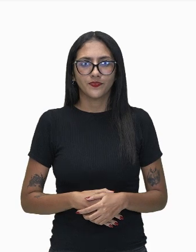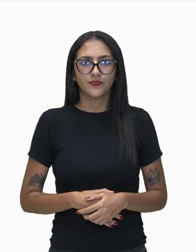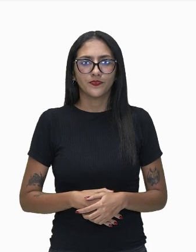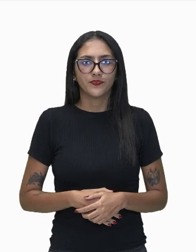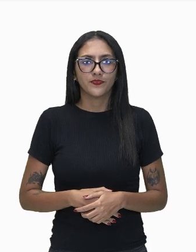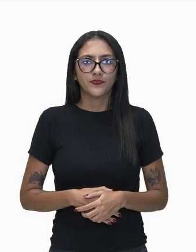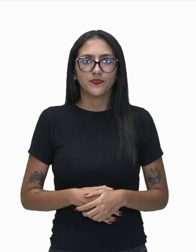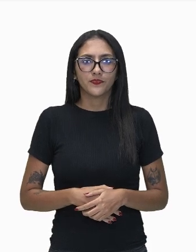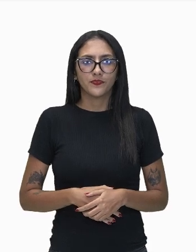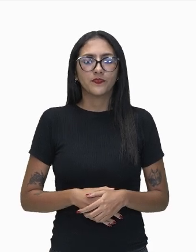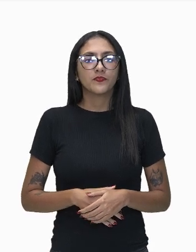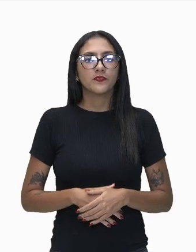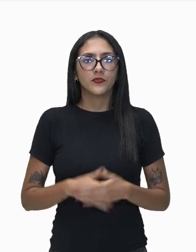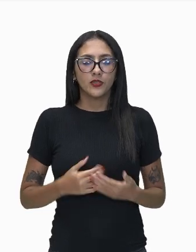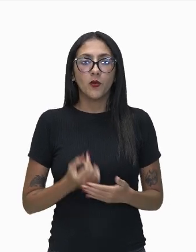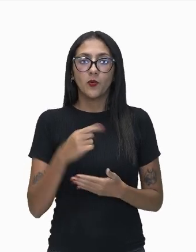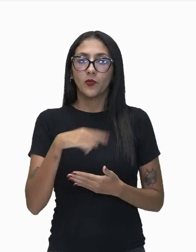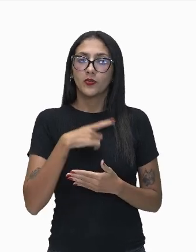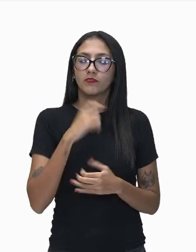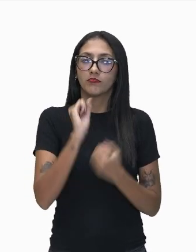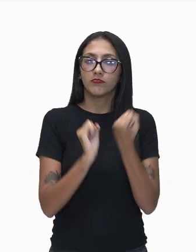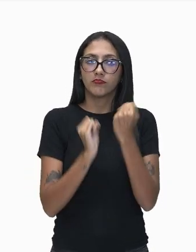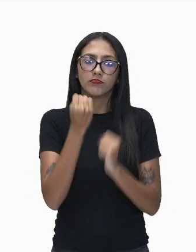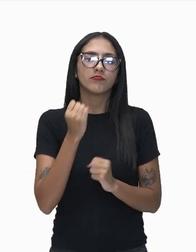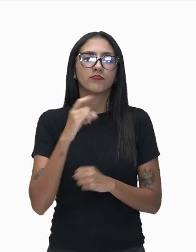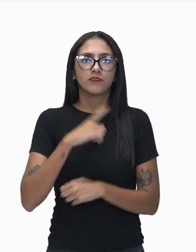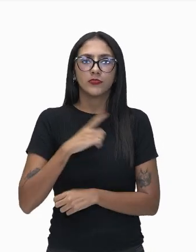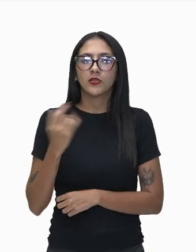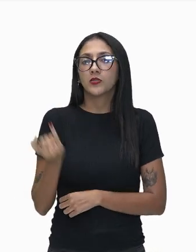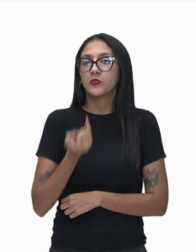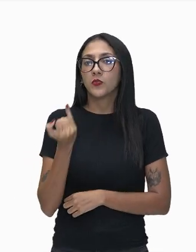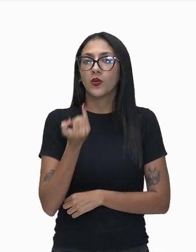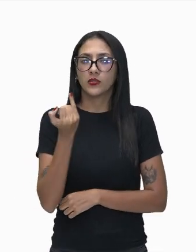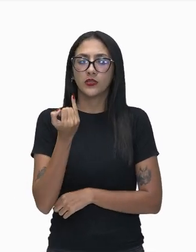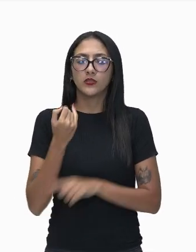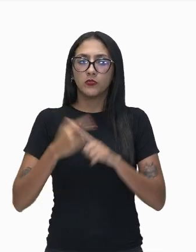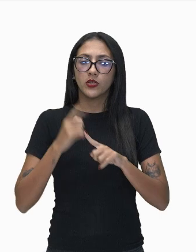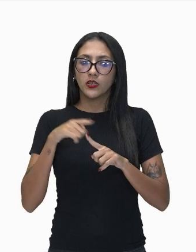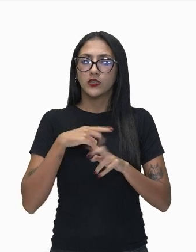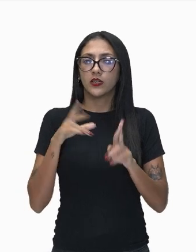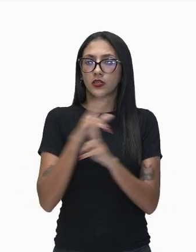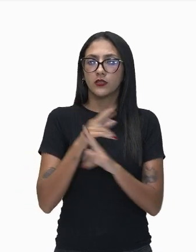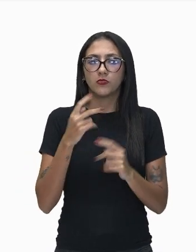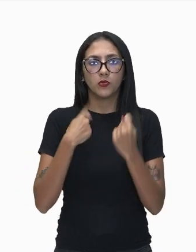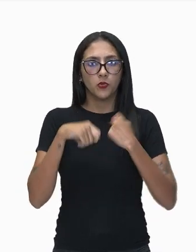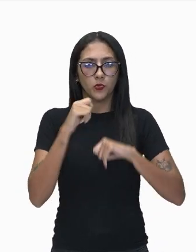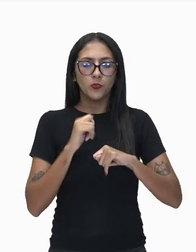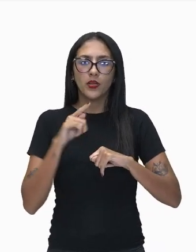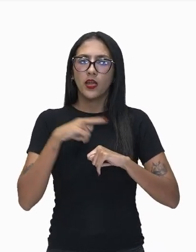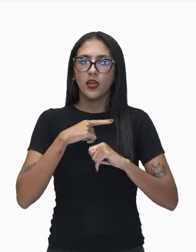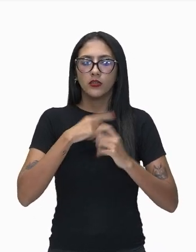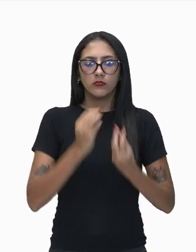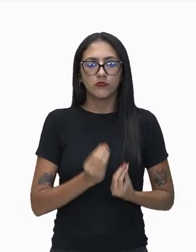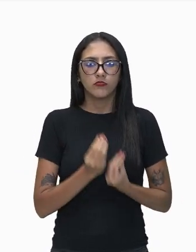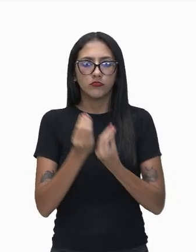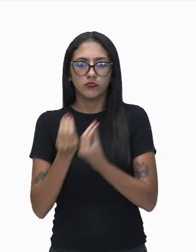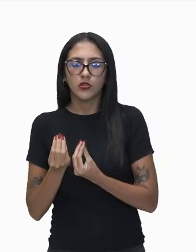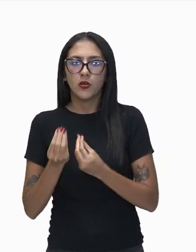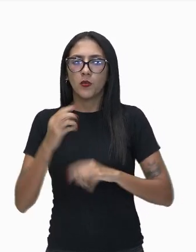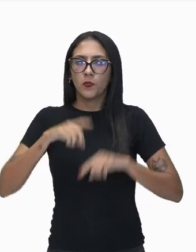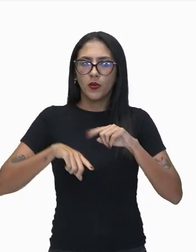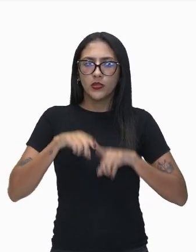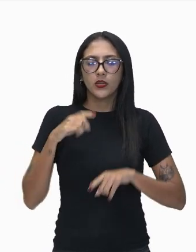Essas indústrias têm uma grande importância devido ao seu impacto na economia, pois fornecem os alicerces para